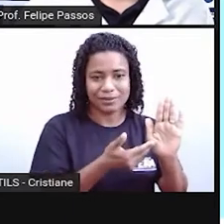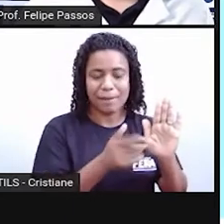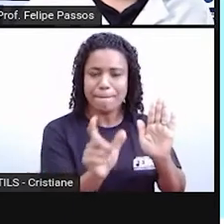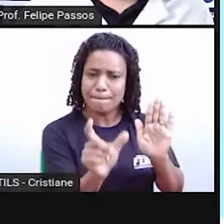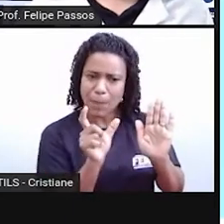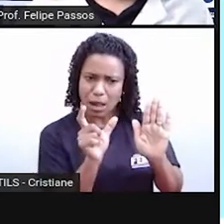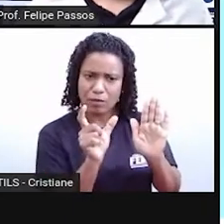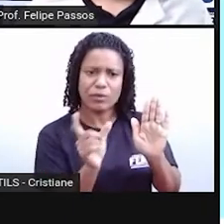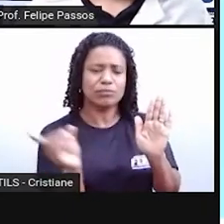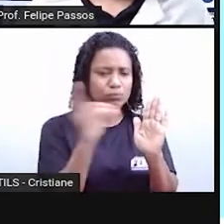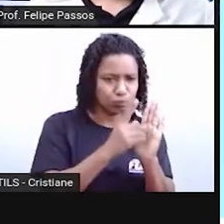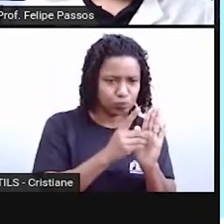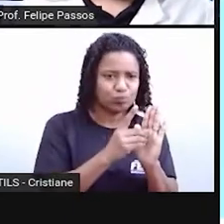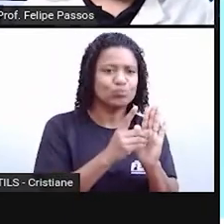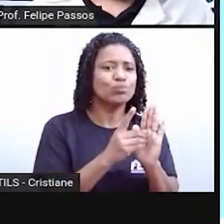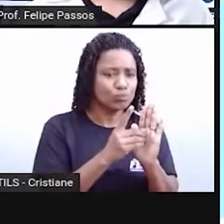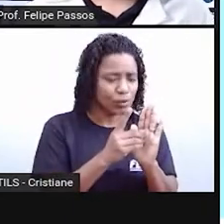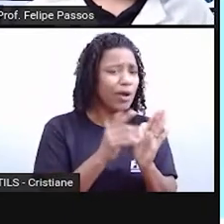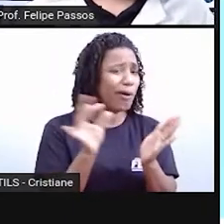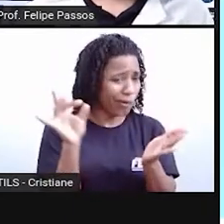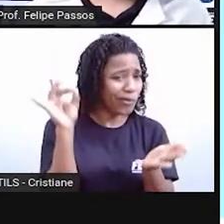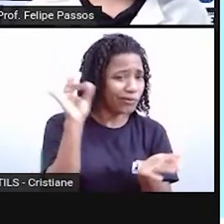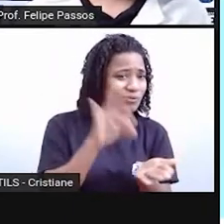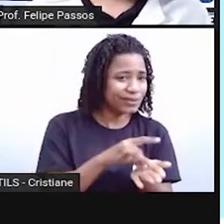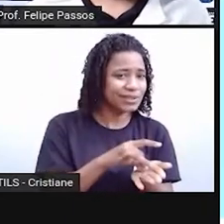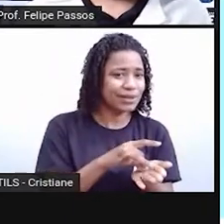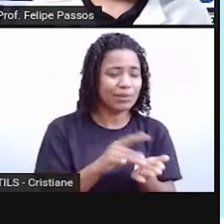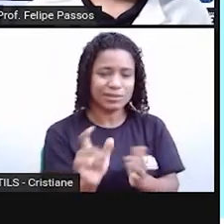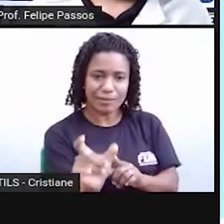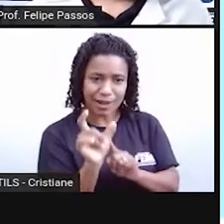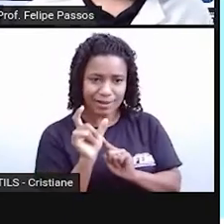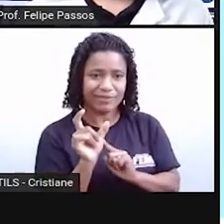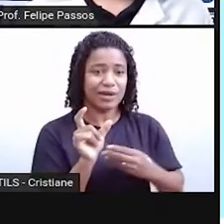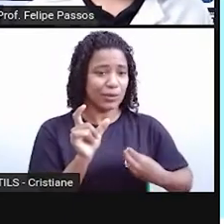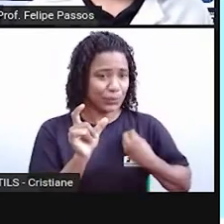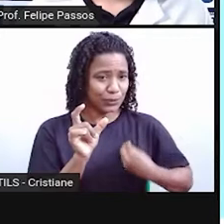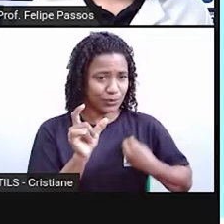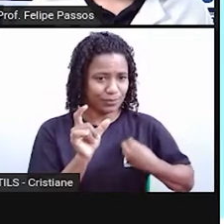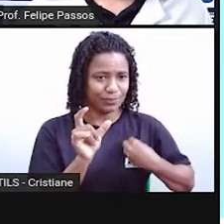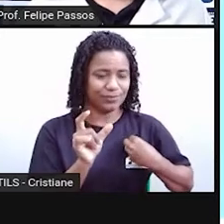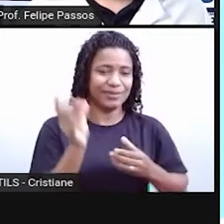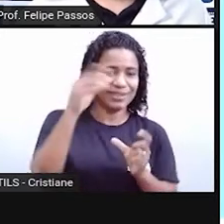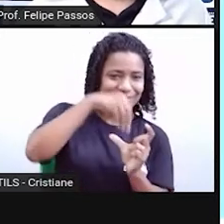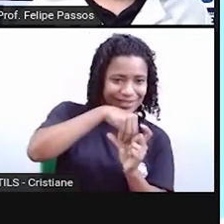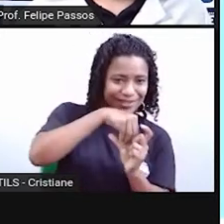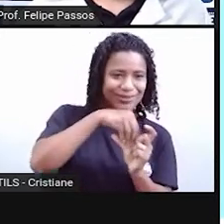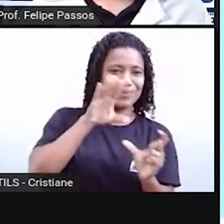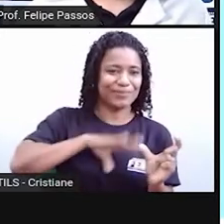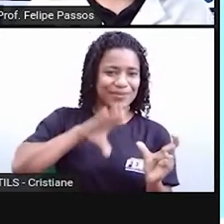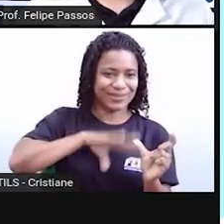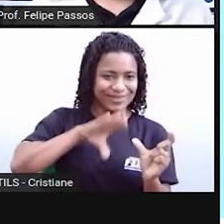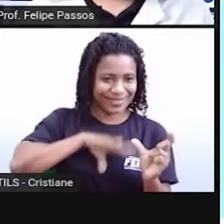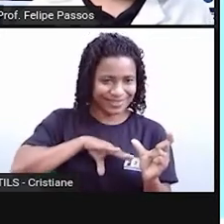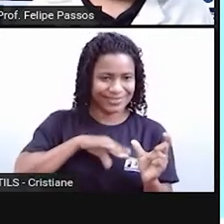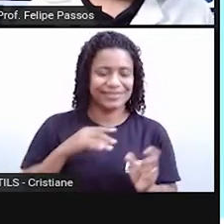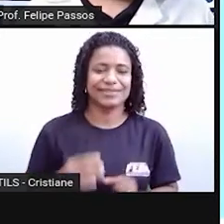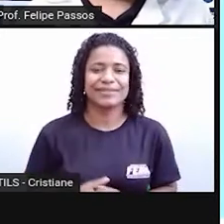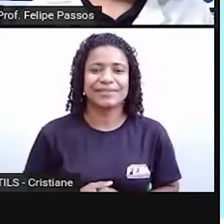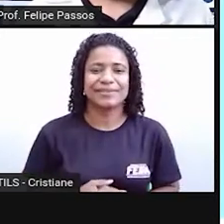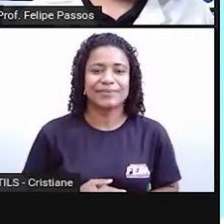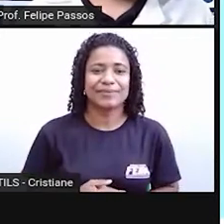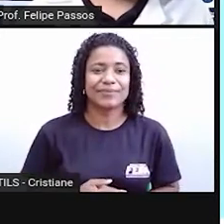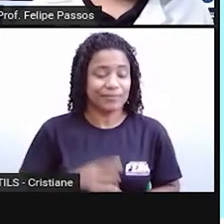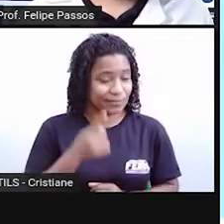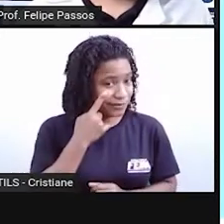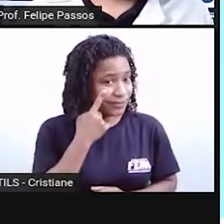oficial, né? Uma palavra que faz parte da língua. Então, veja, a história do português, mas antes